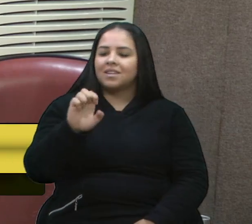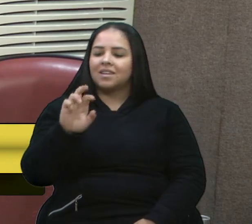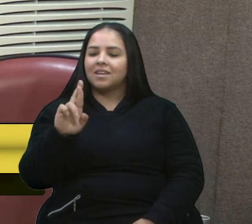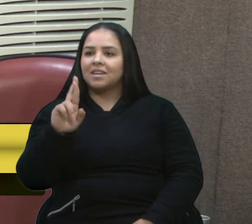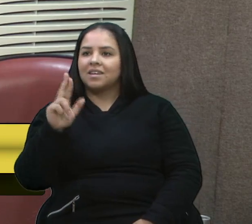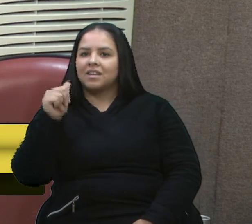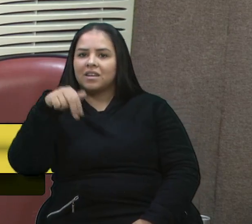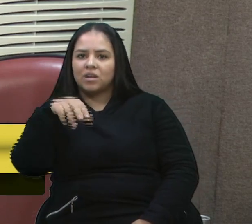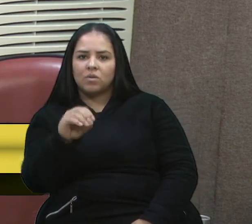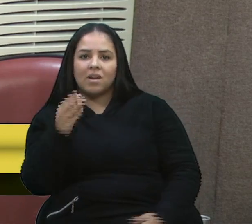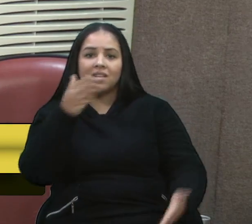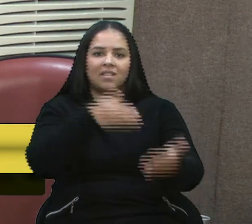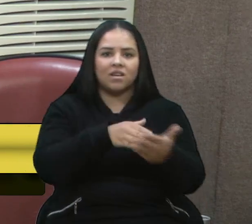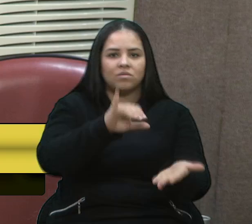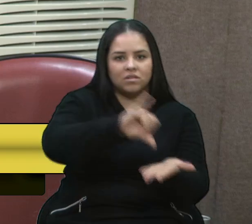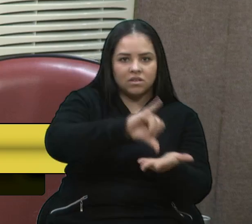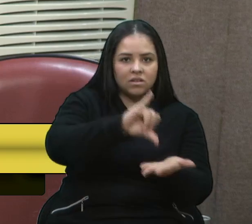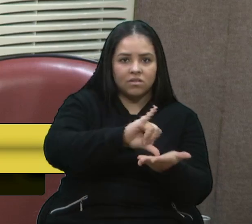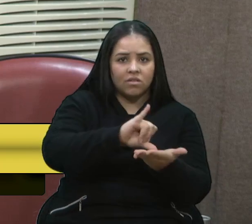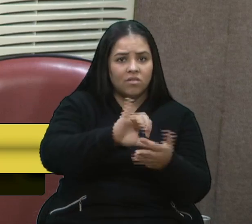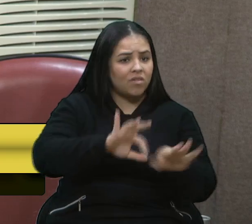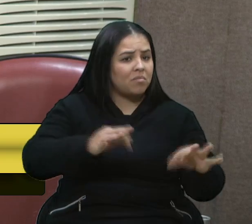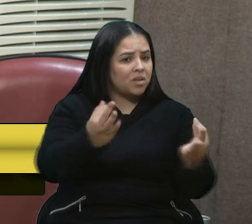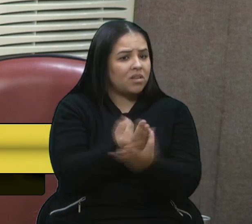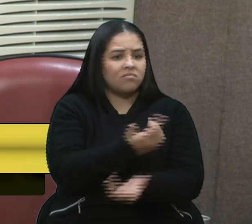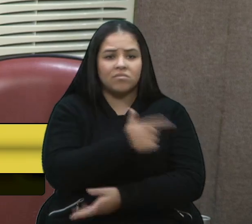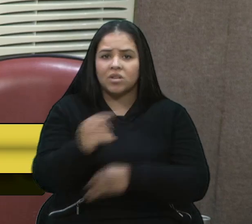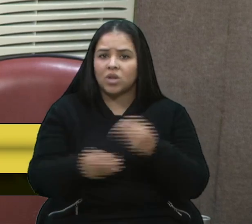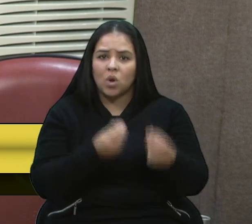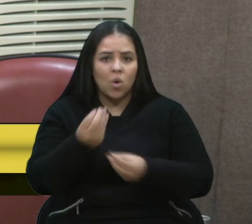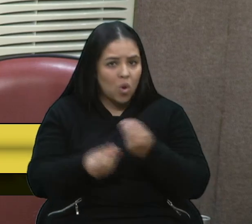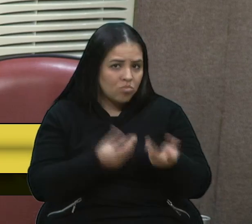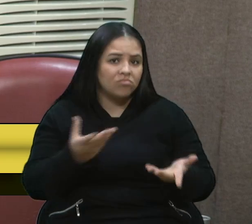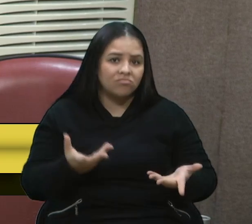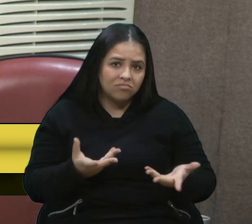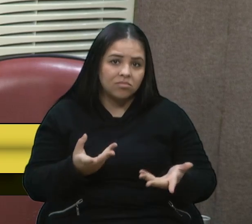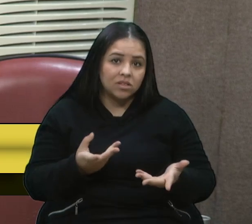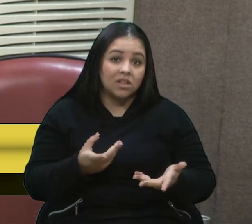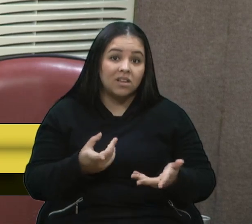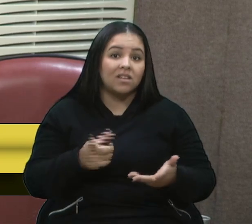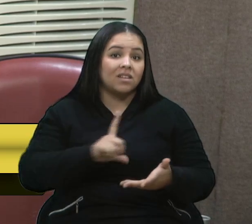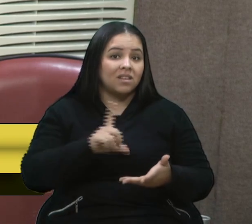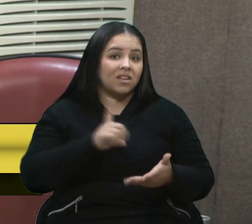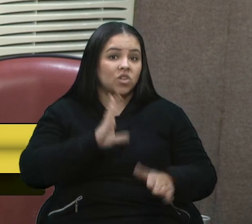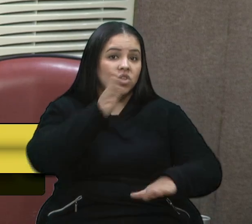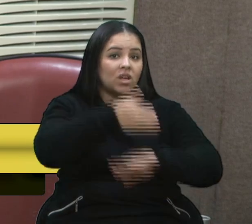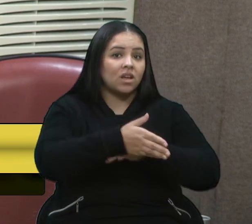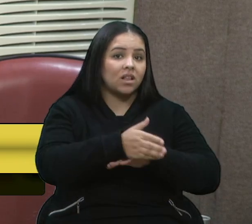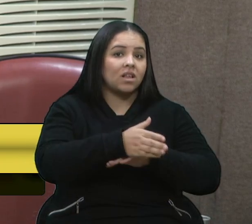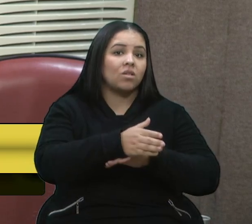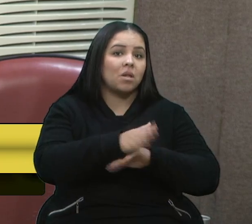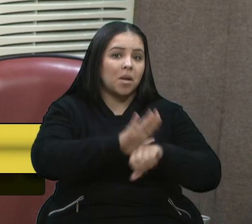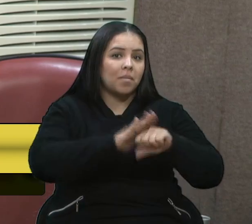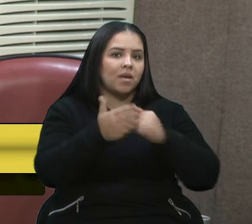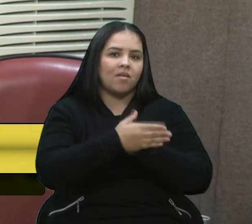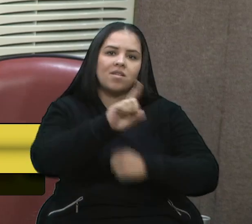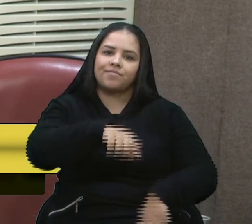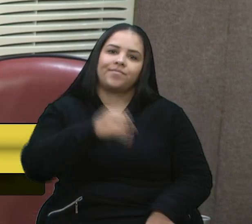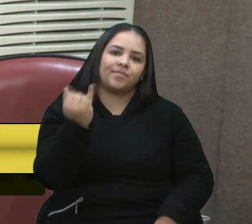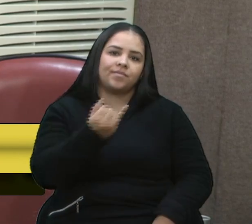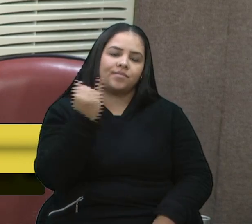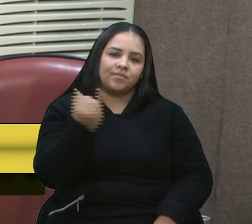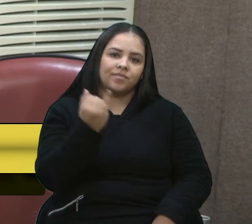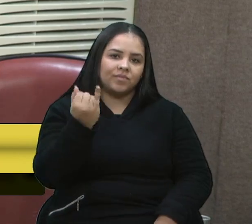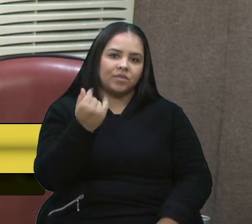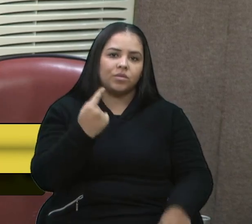Muitas famílias não teriam essa condição. Então, o castramóvel que vai até os nossos bairros é fundamental. E se o